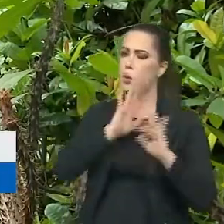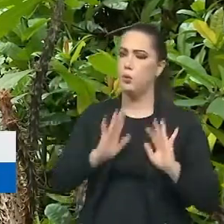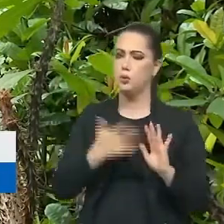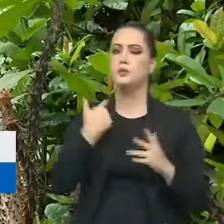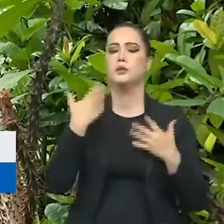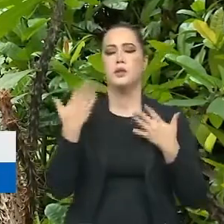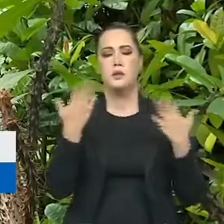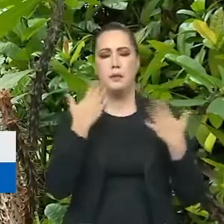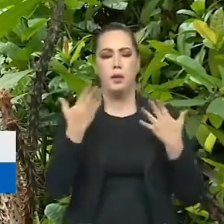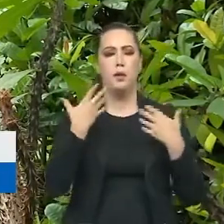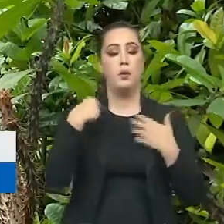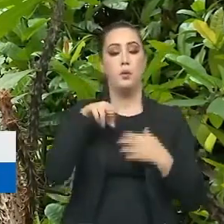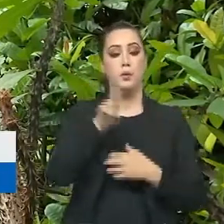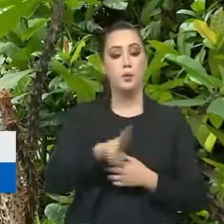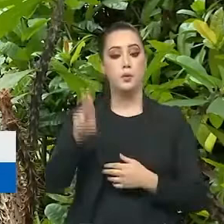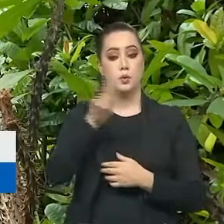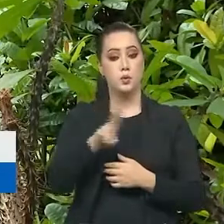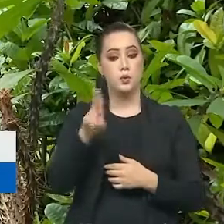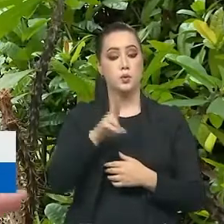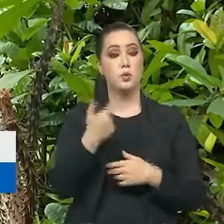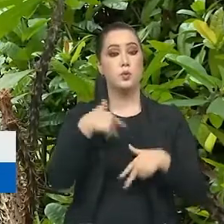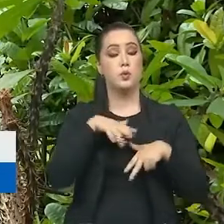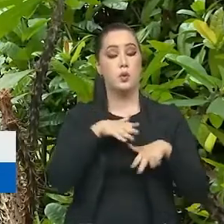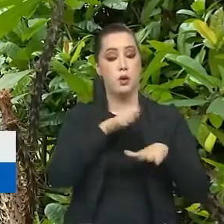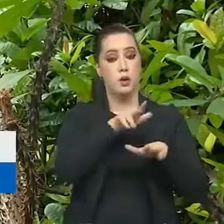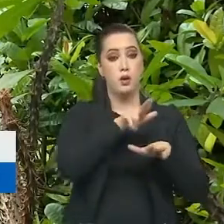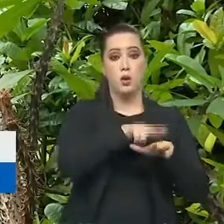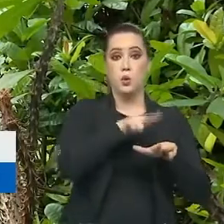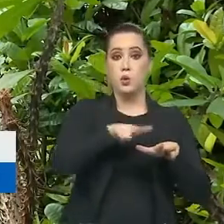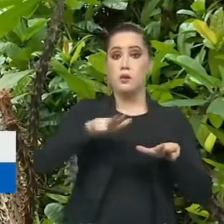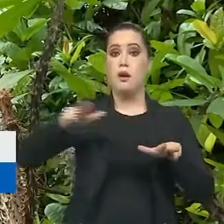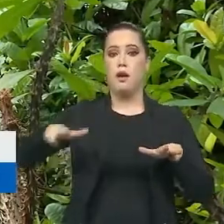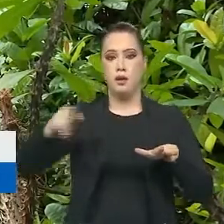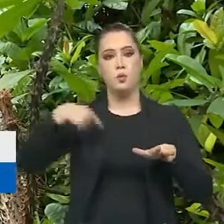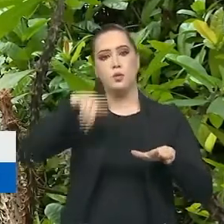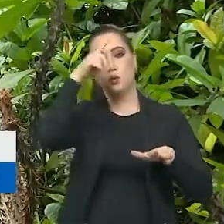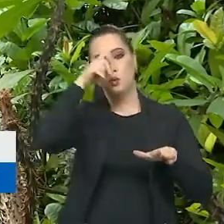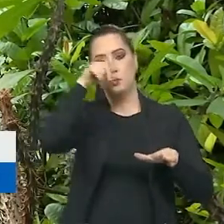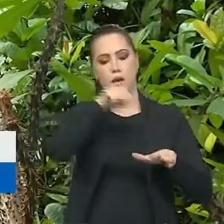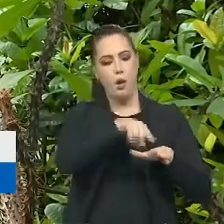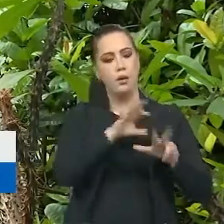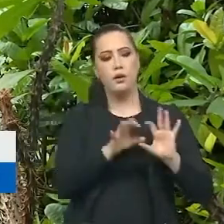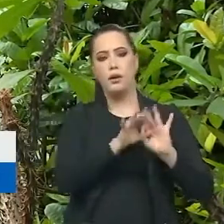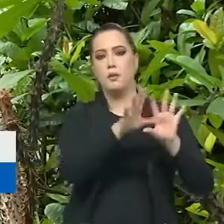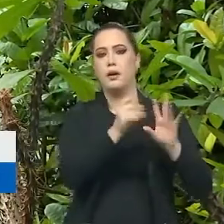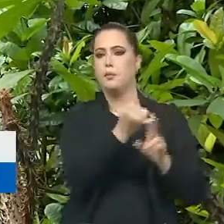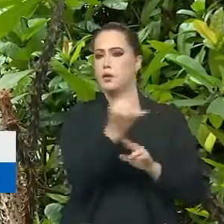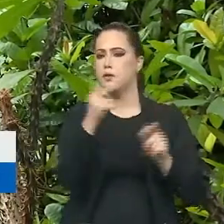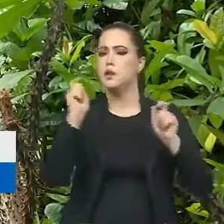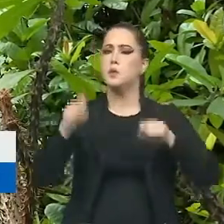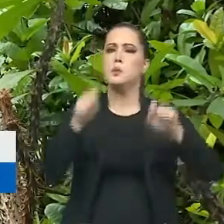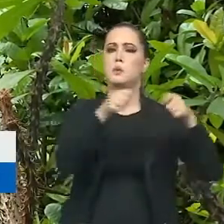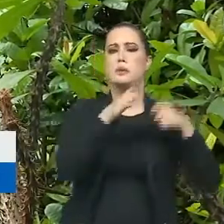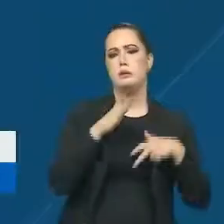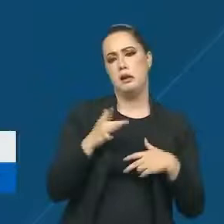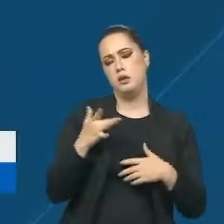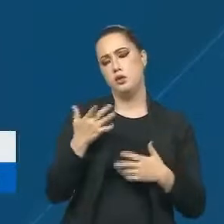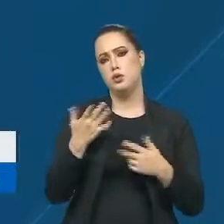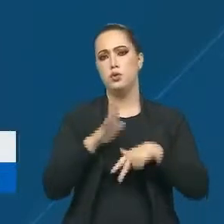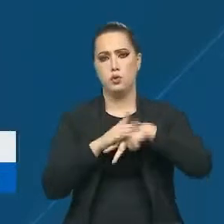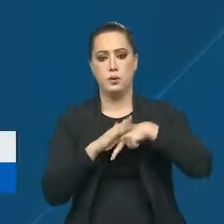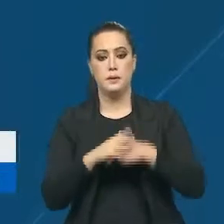racionaliza a utilização dos leitos hospitalares, que ficam vagos para diferentes casos de saúde.